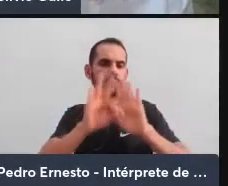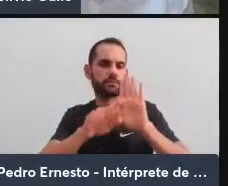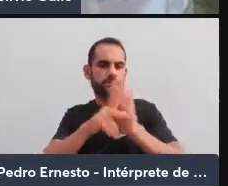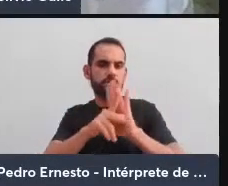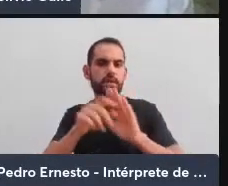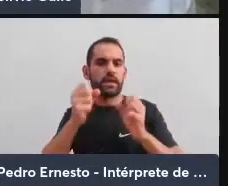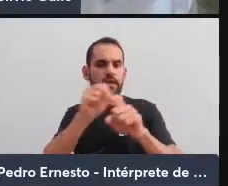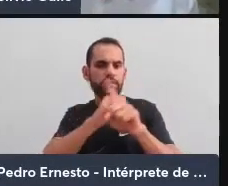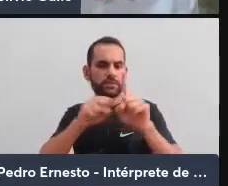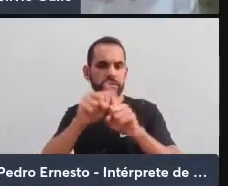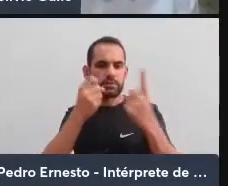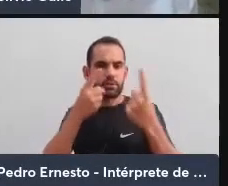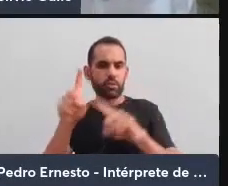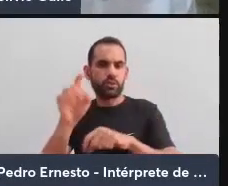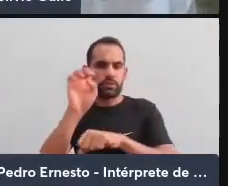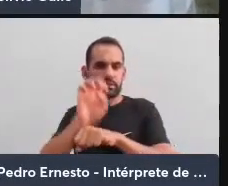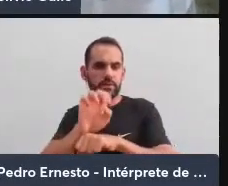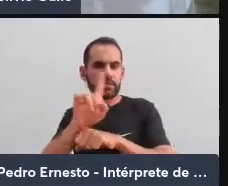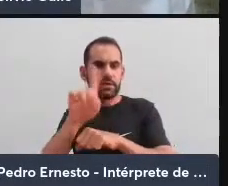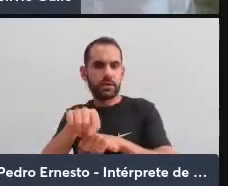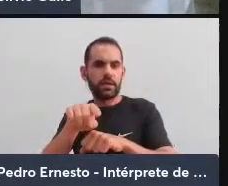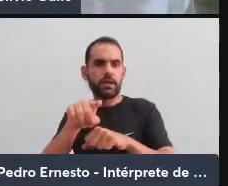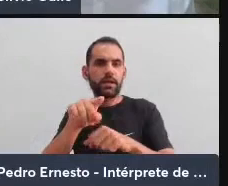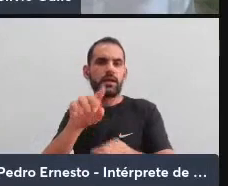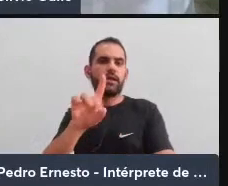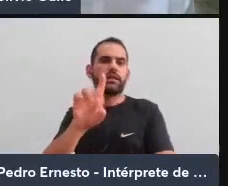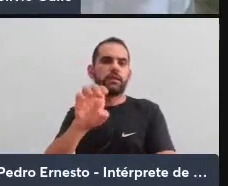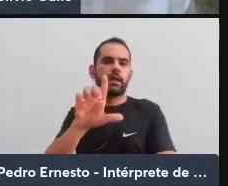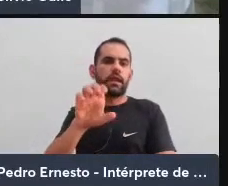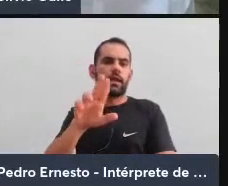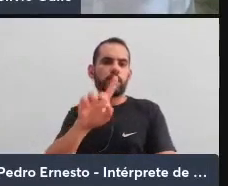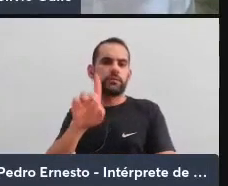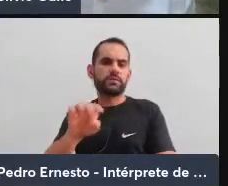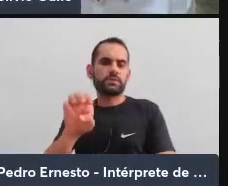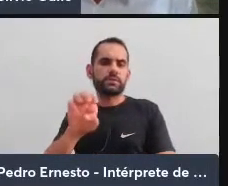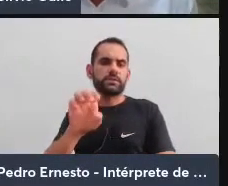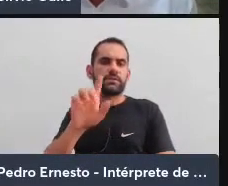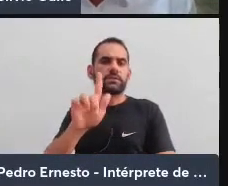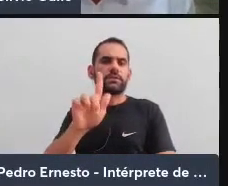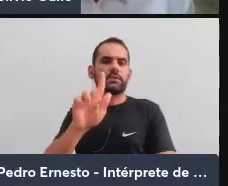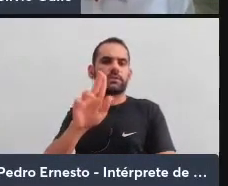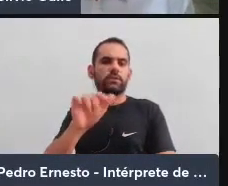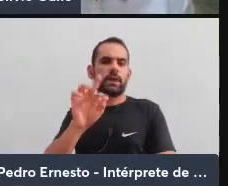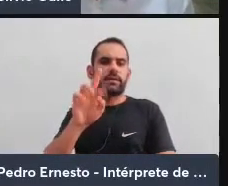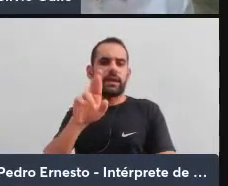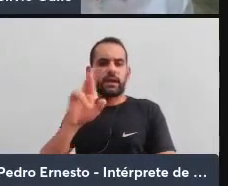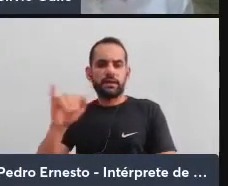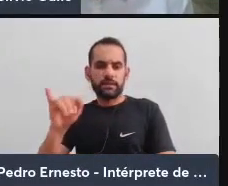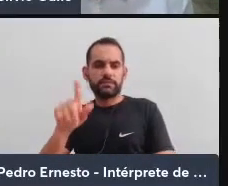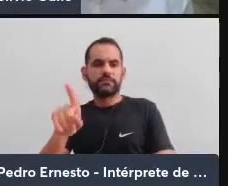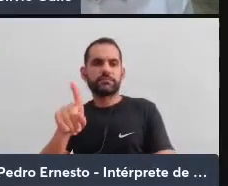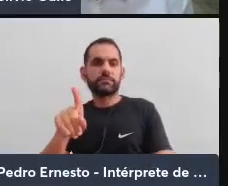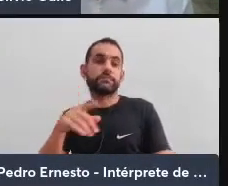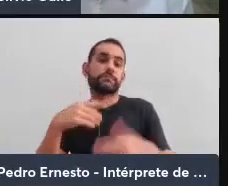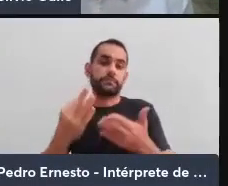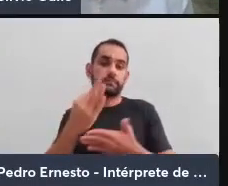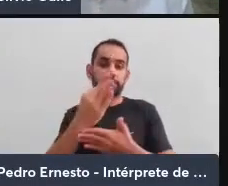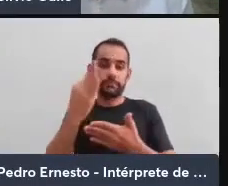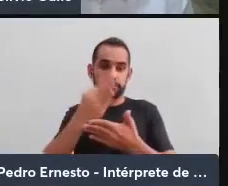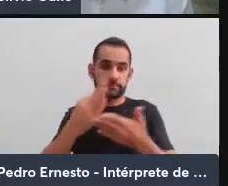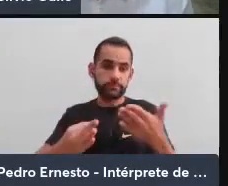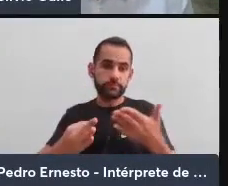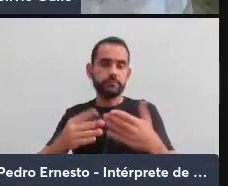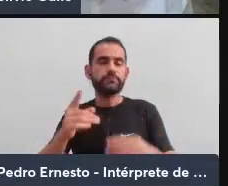contra o Estado, é essa obra que é citada pelo Deleuze e pelo Gattari, e a tese do Pierre Clastres é que essas